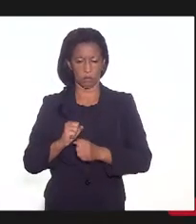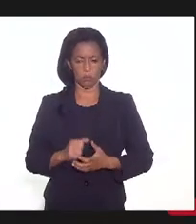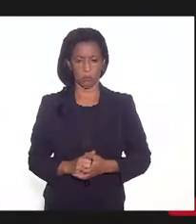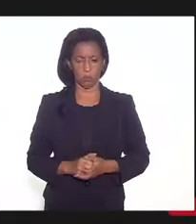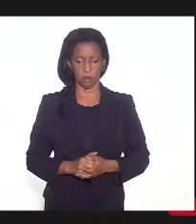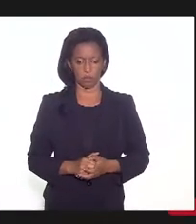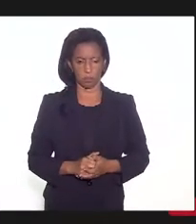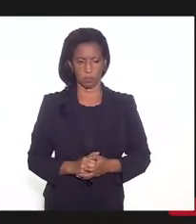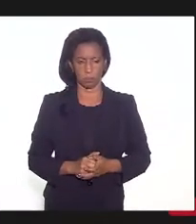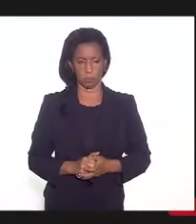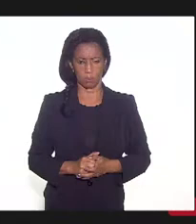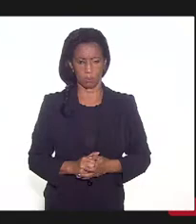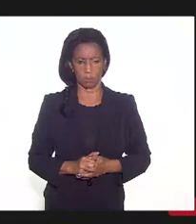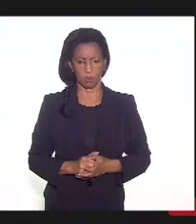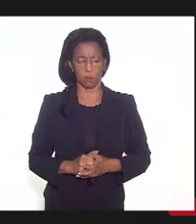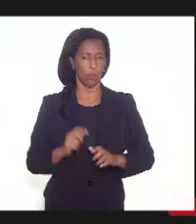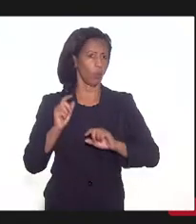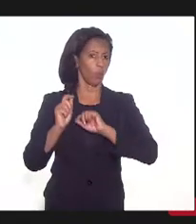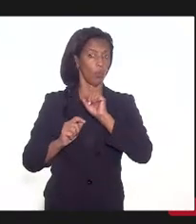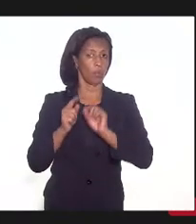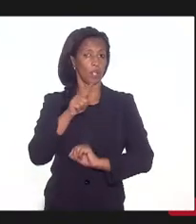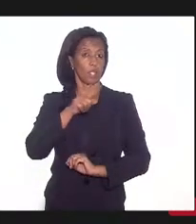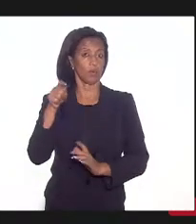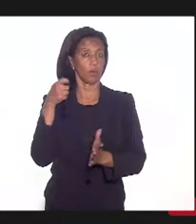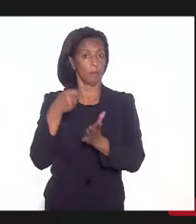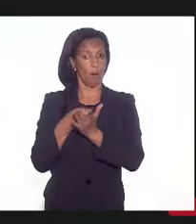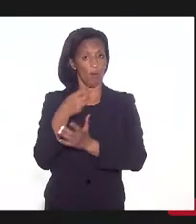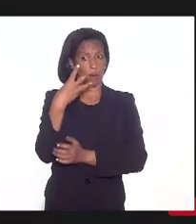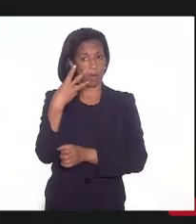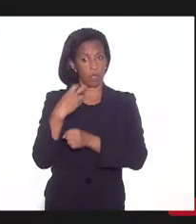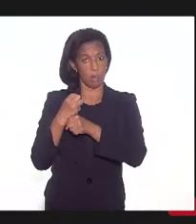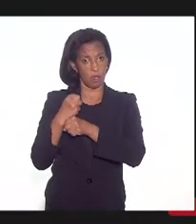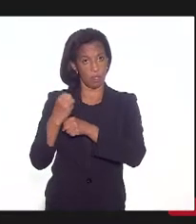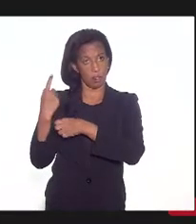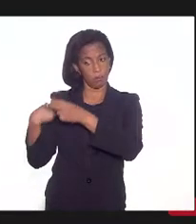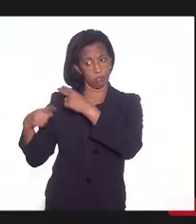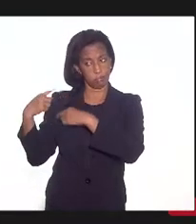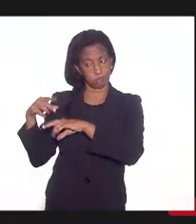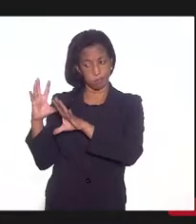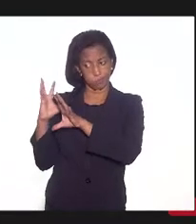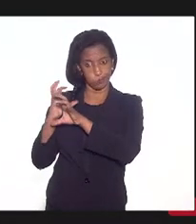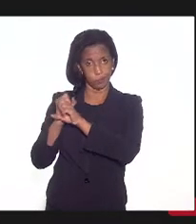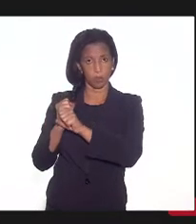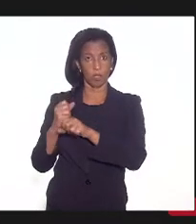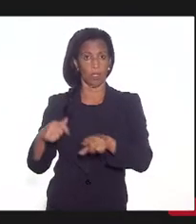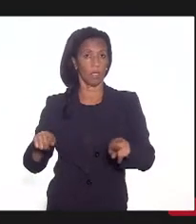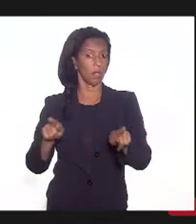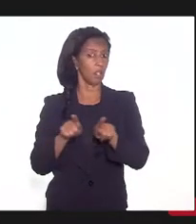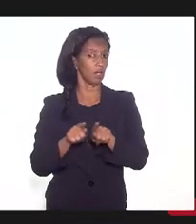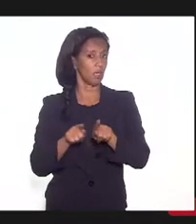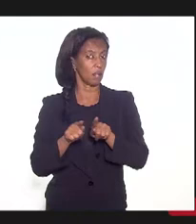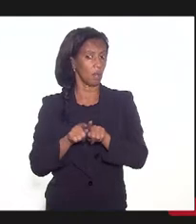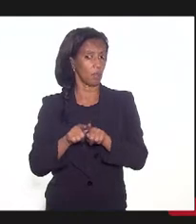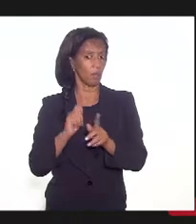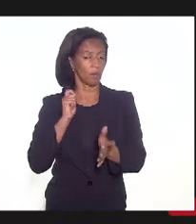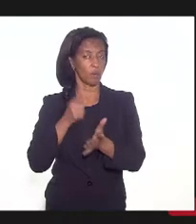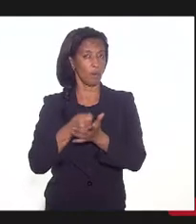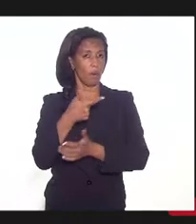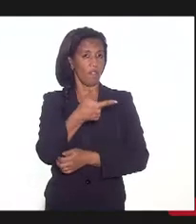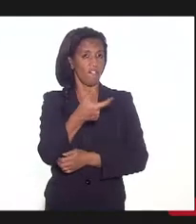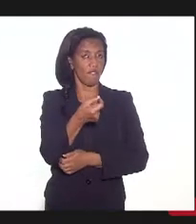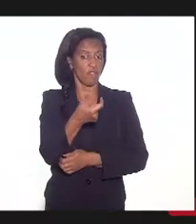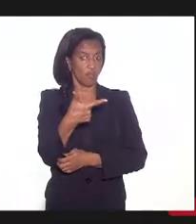se pagou nos últimos três anos, e também, o que não se pagou em 2021,